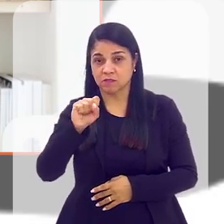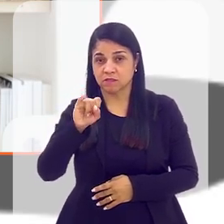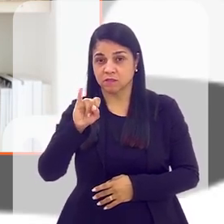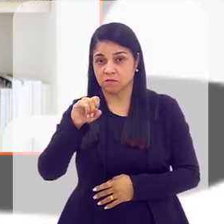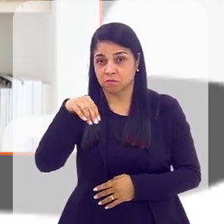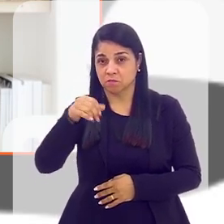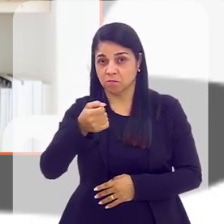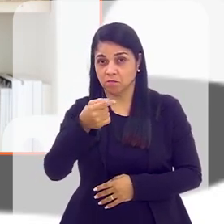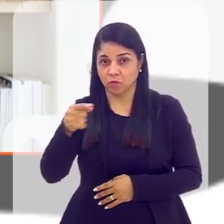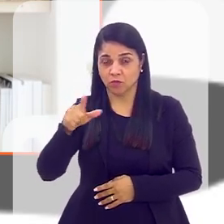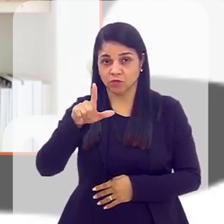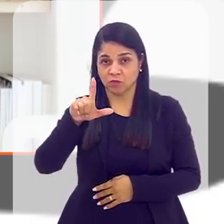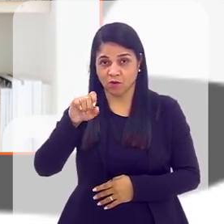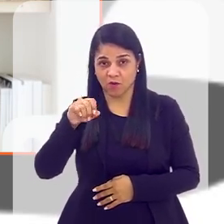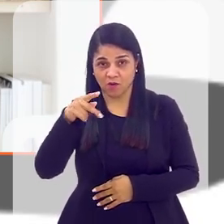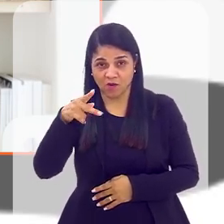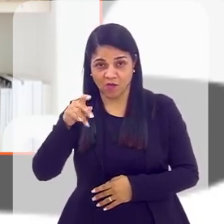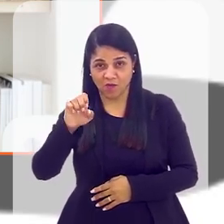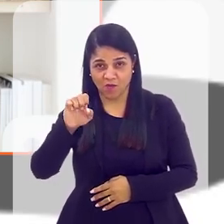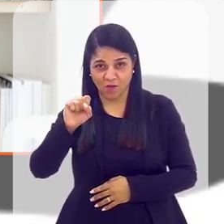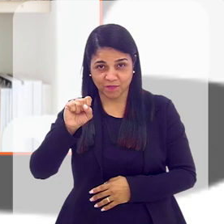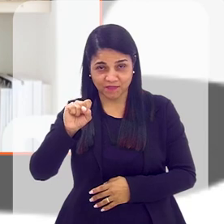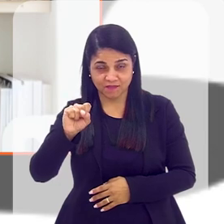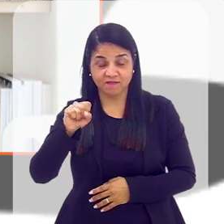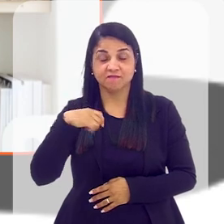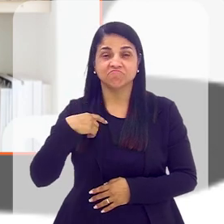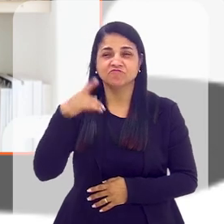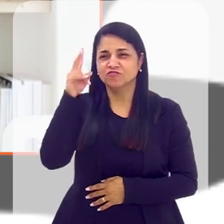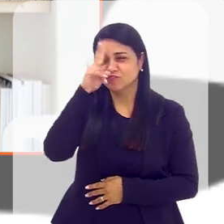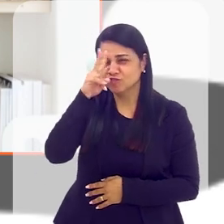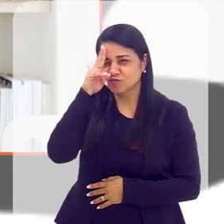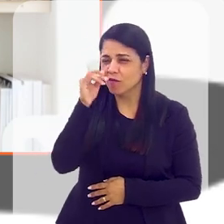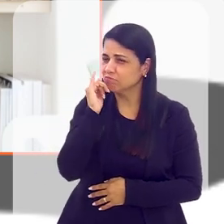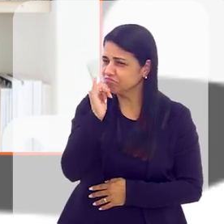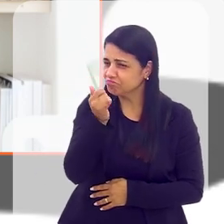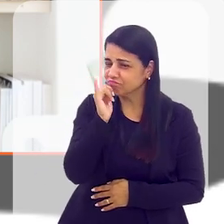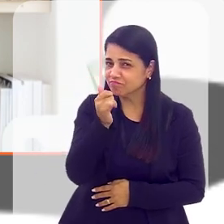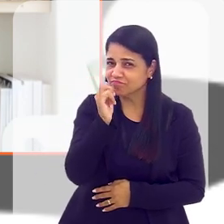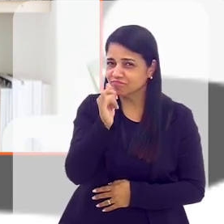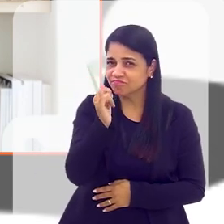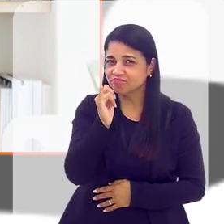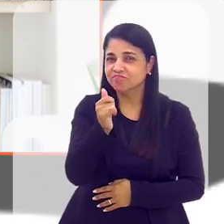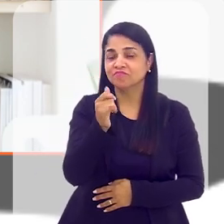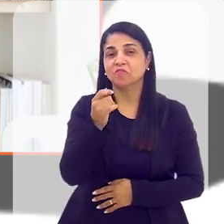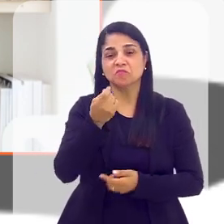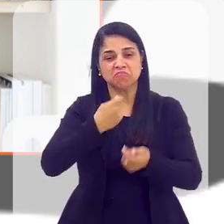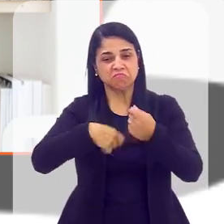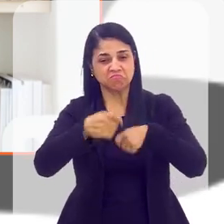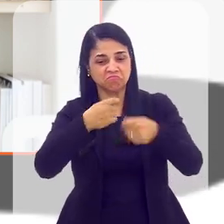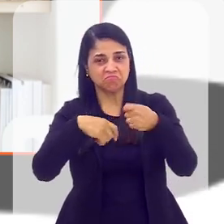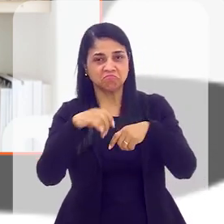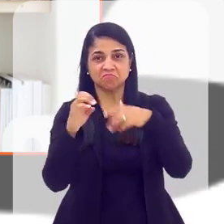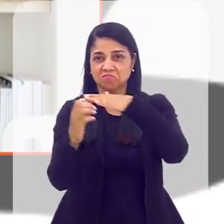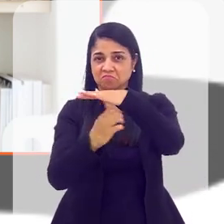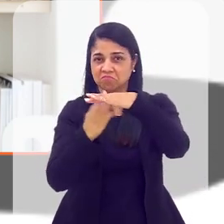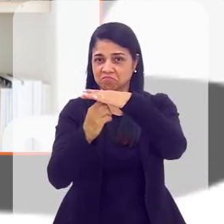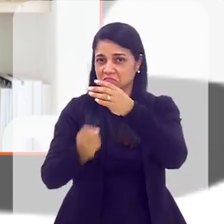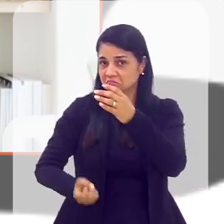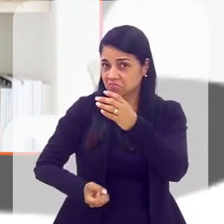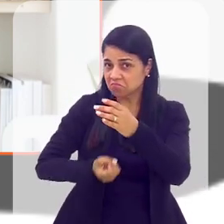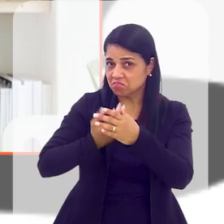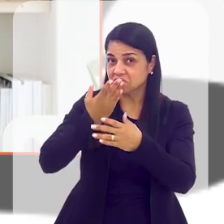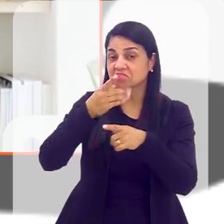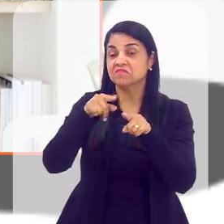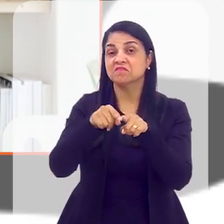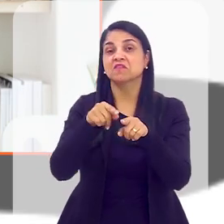E eu queria que você contasse um pouco para a gente da história dele, para que a gente pudesse entender. Você já contou como é que foi, que é baseado,